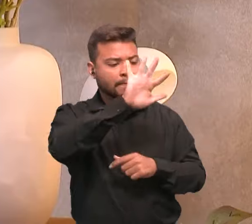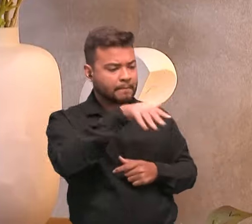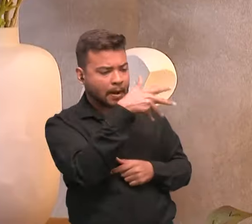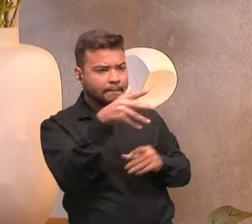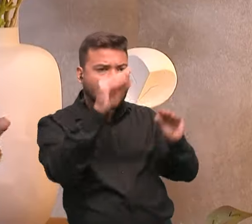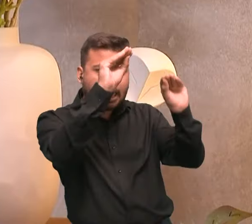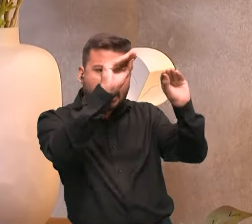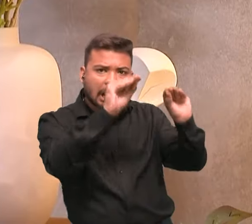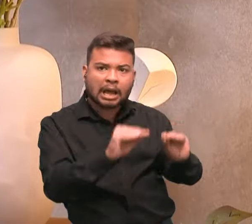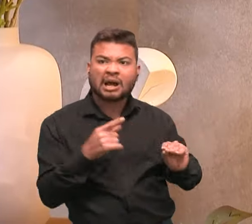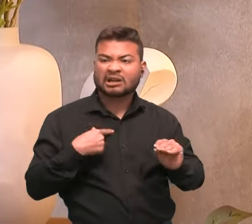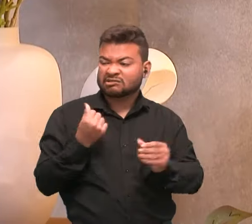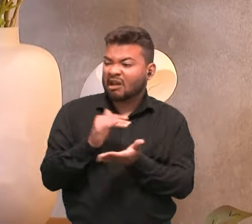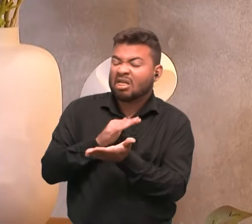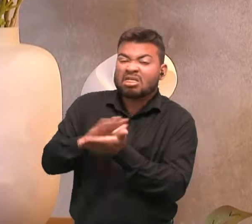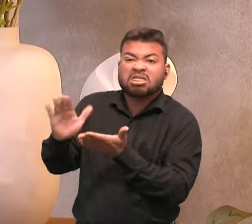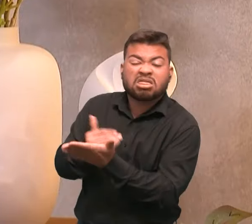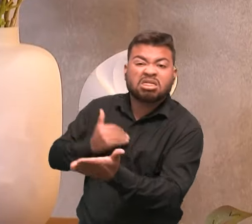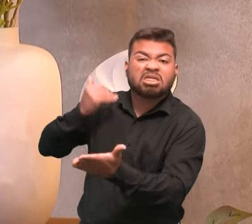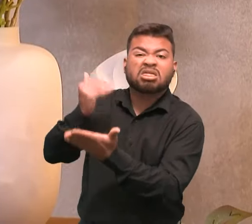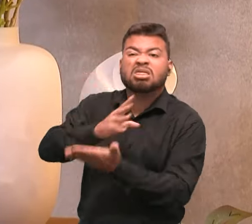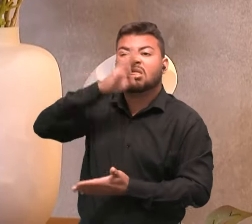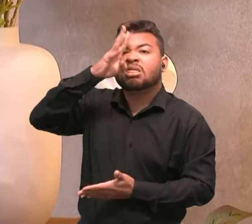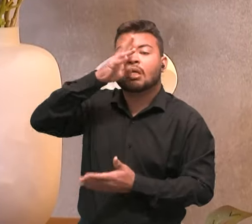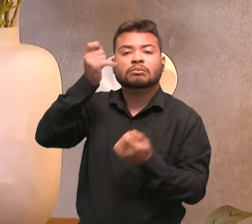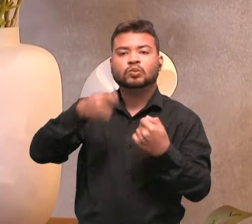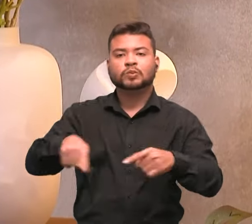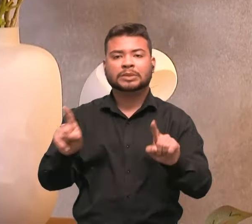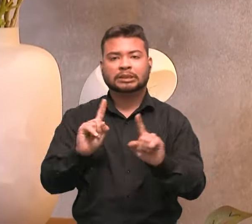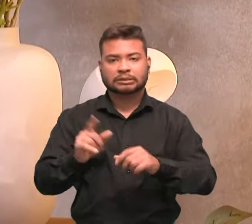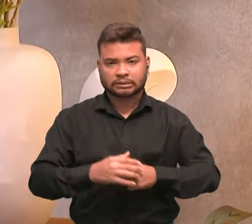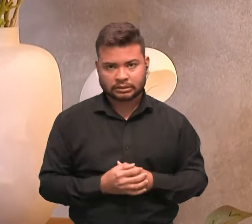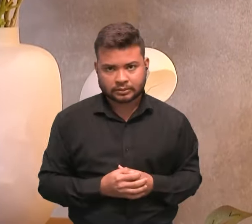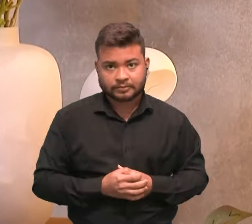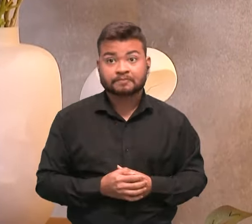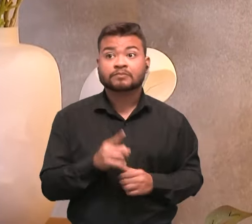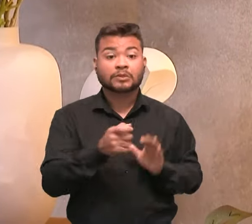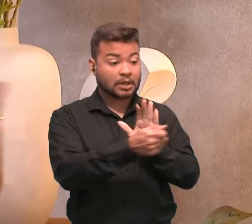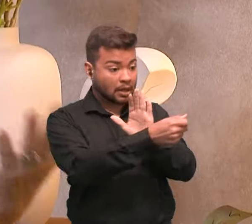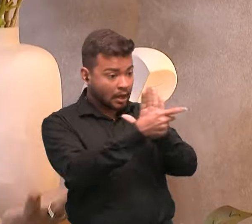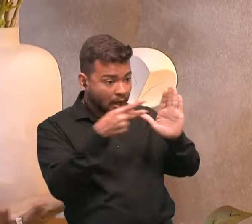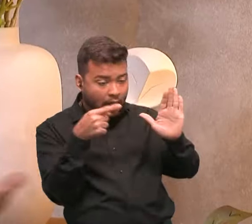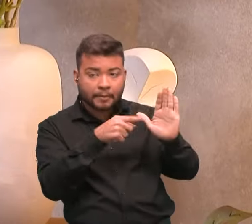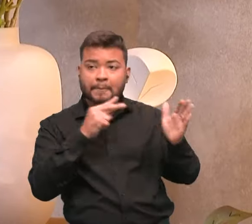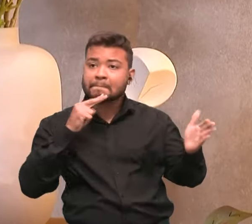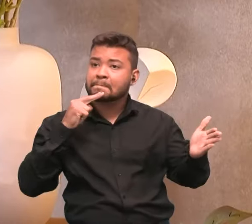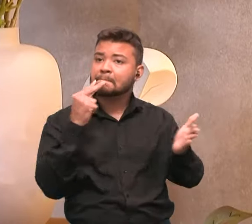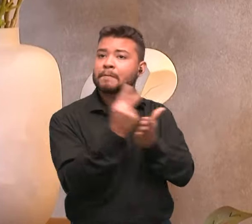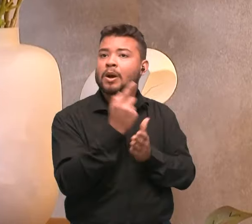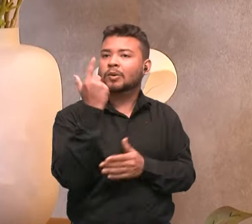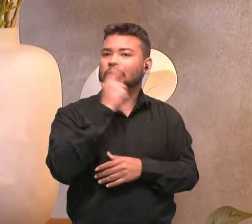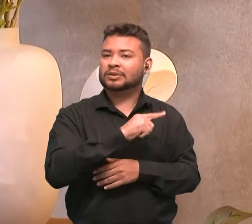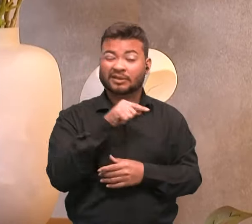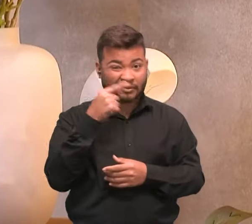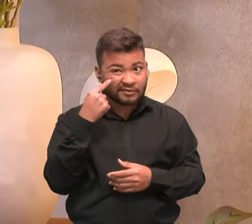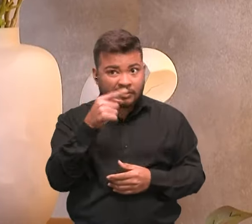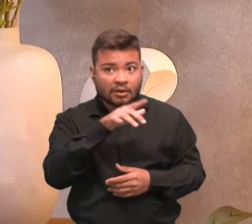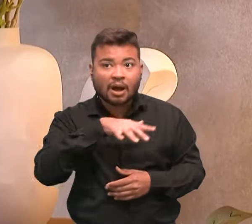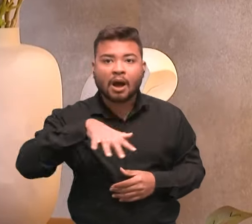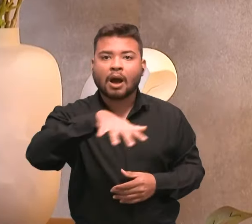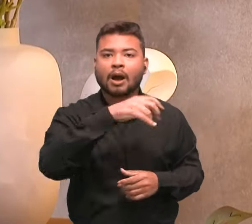excessivos. E é um aplicativo que também teve esse reconhecimento. Então, entra na área da construção civil.